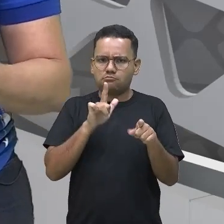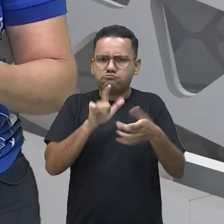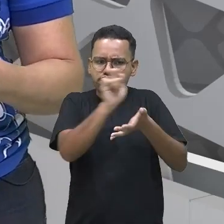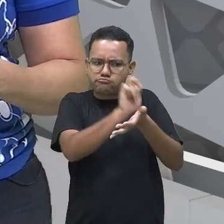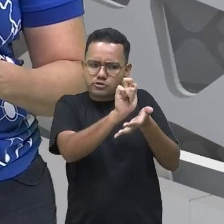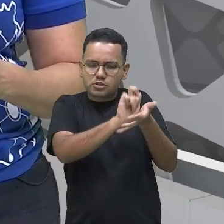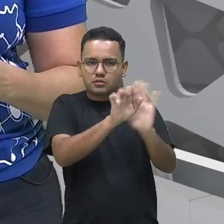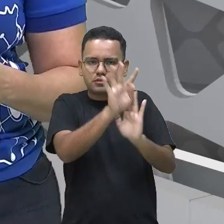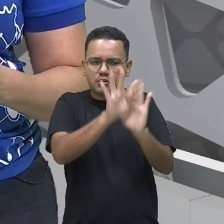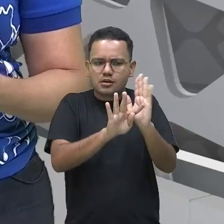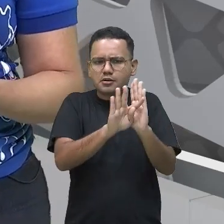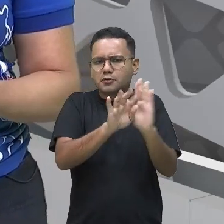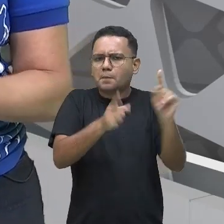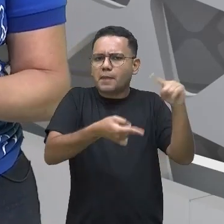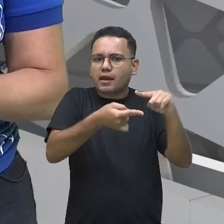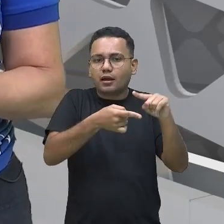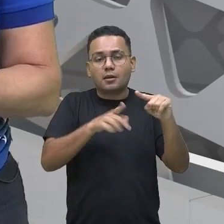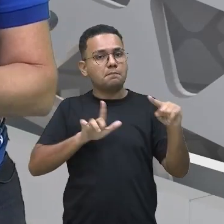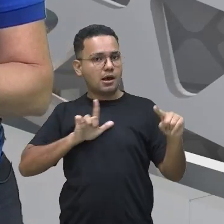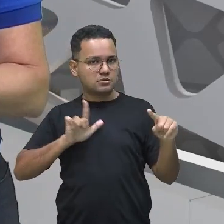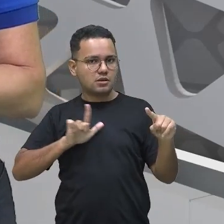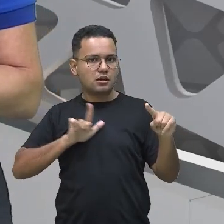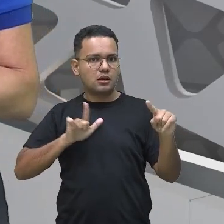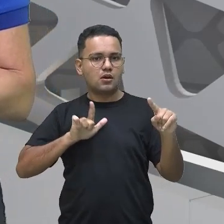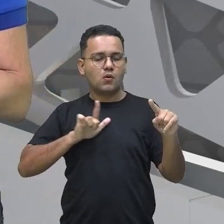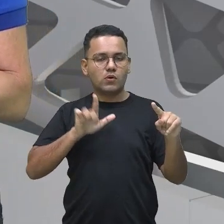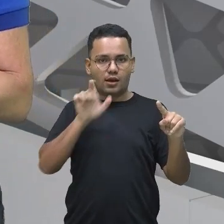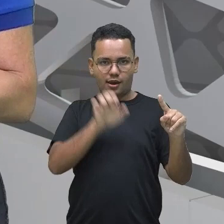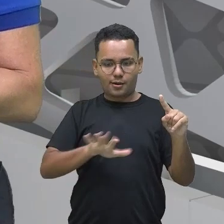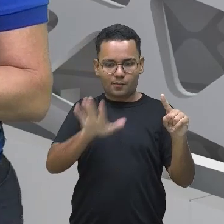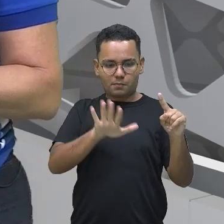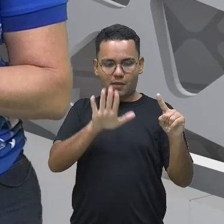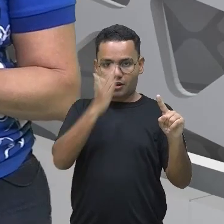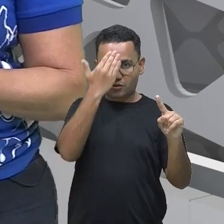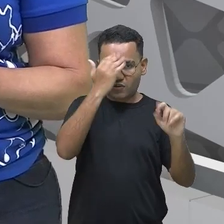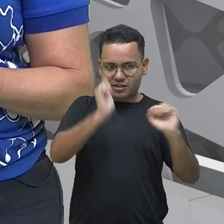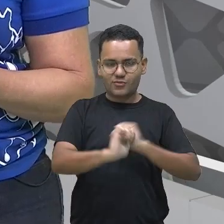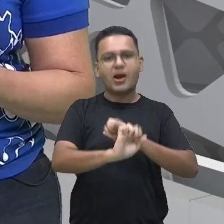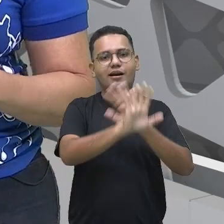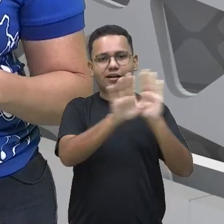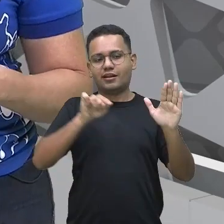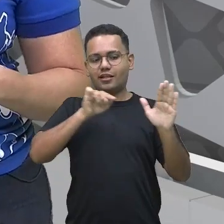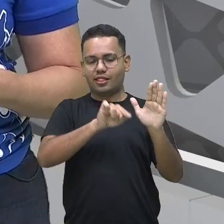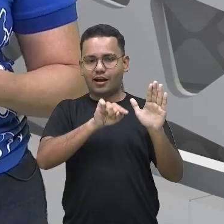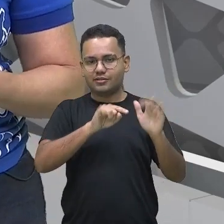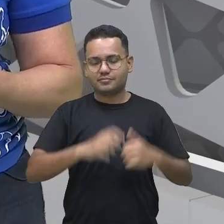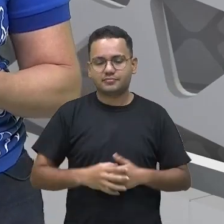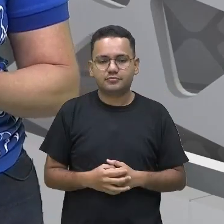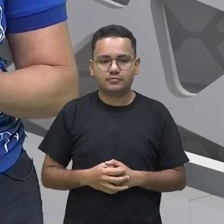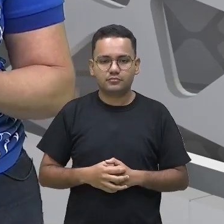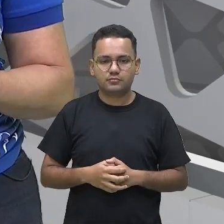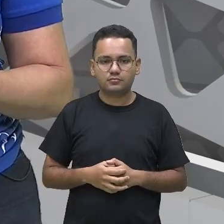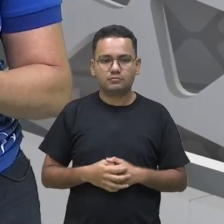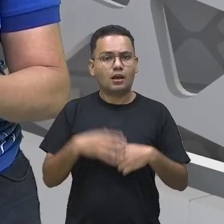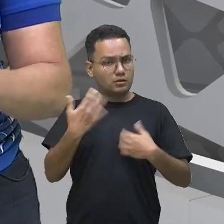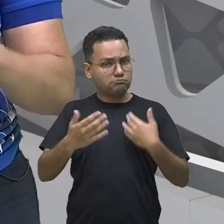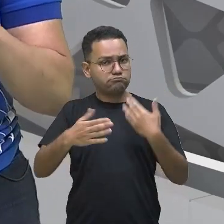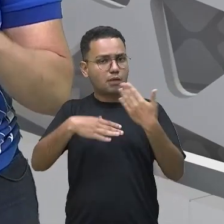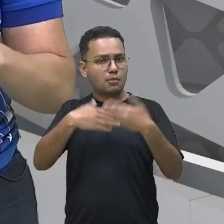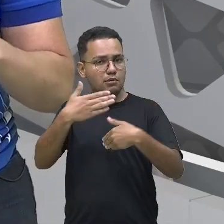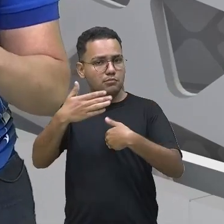nesse ciclo aí. Vamos para a segunda fase, que é transformar em larva.